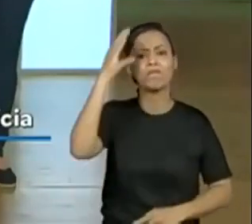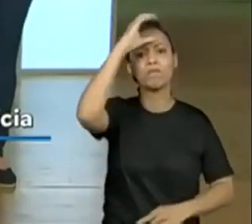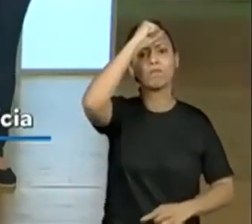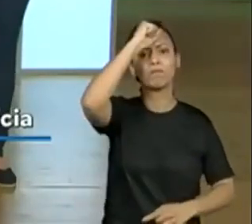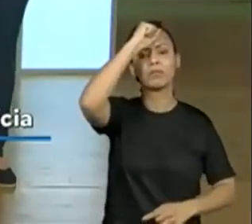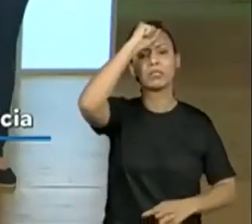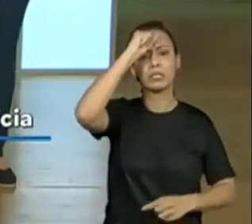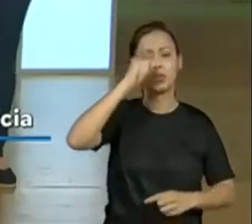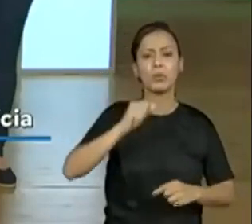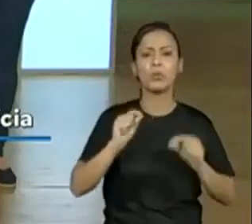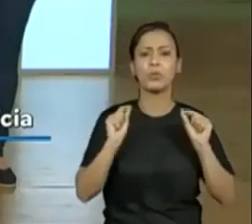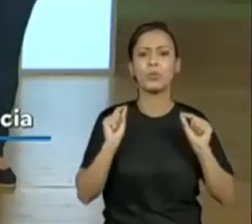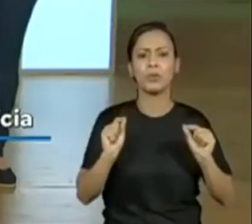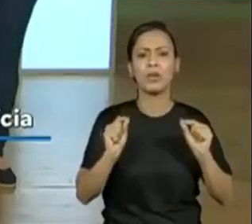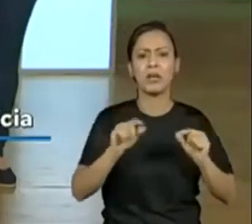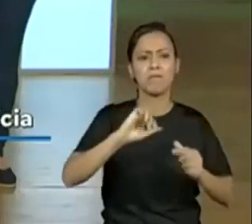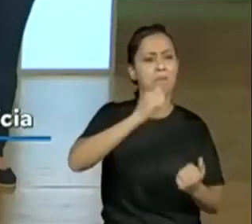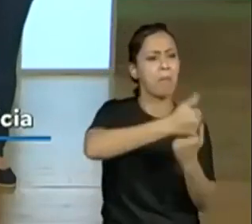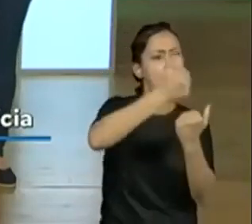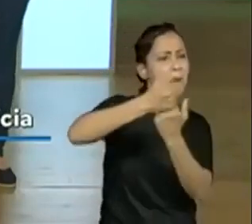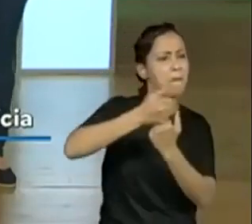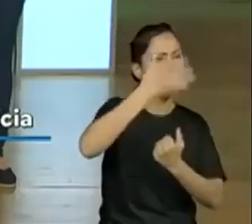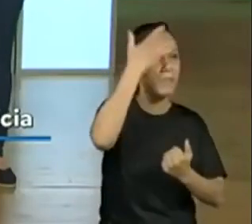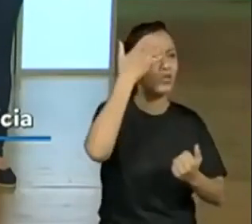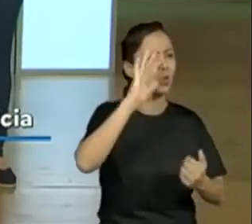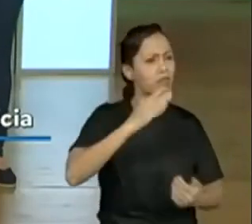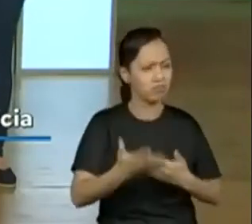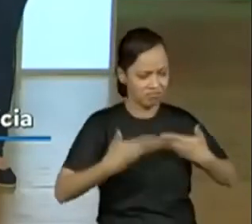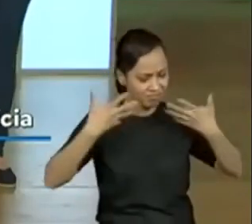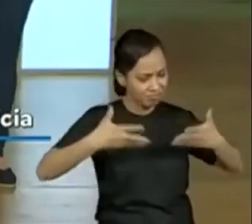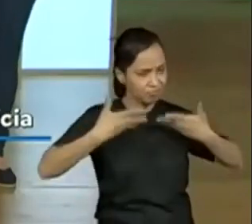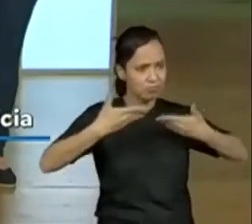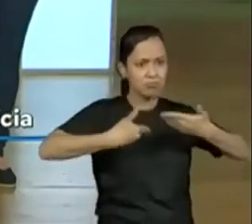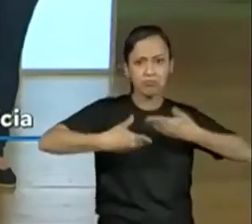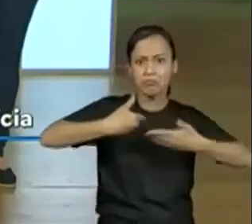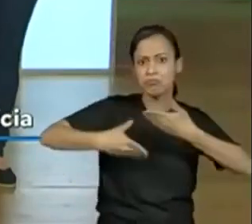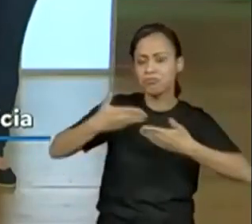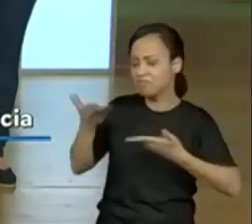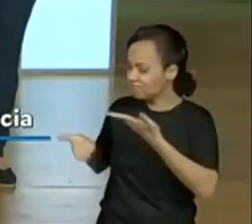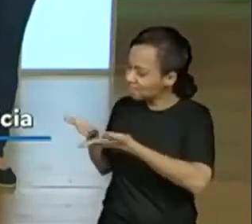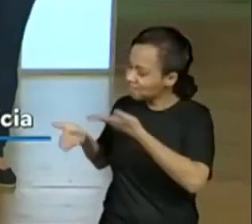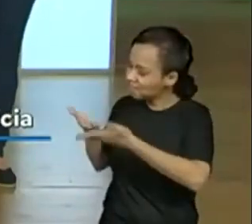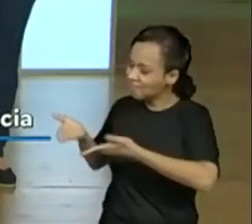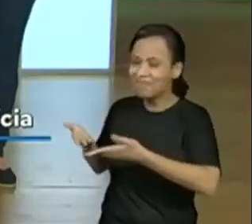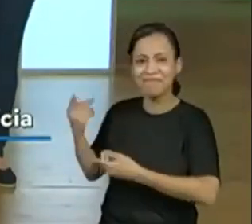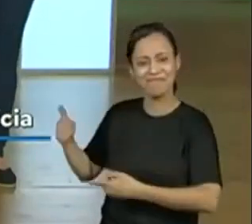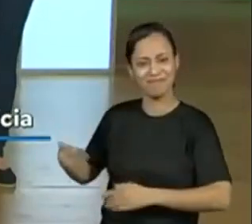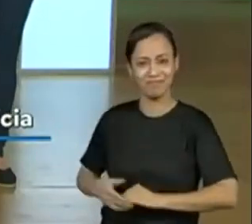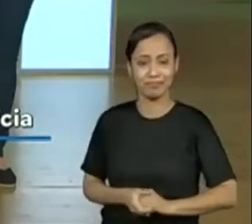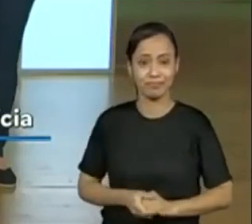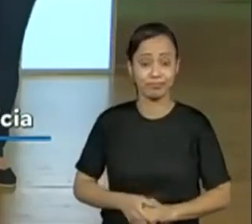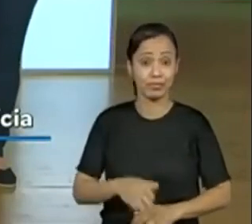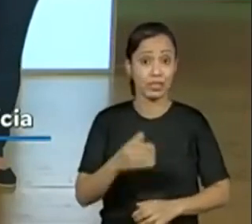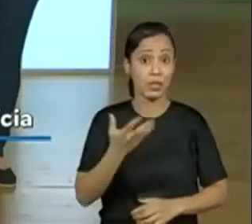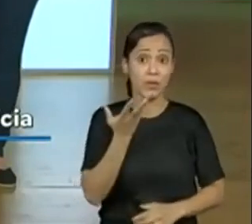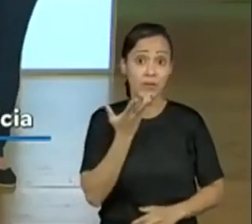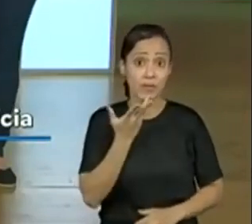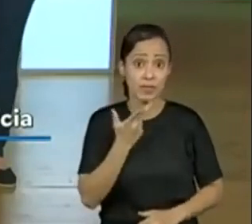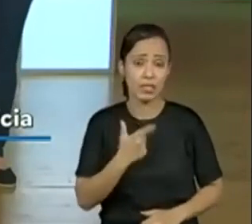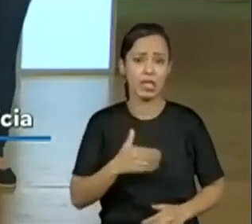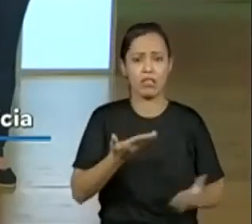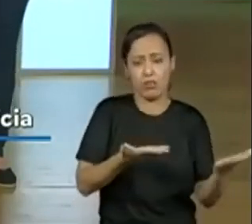apoio de várias pessoas, muito bom também para refletir. outras crianças da idade dele também